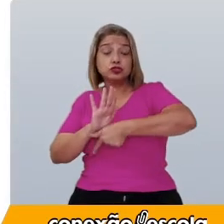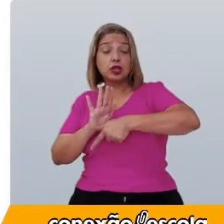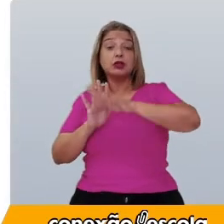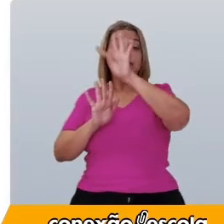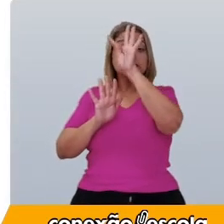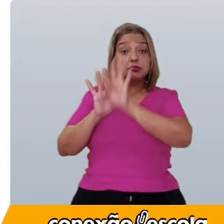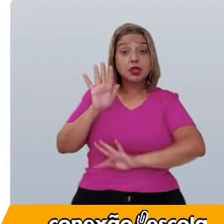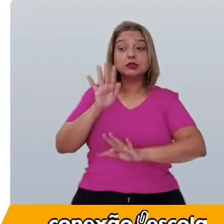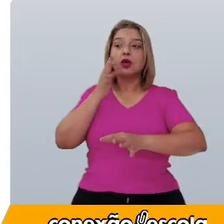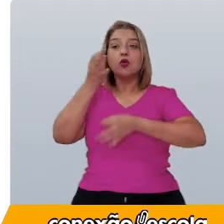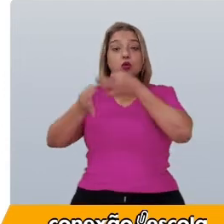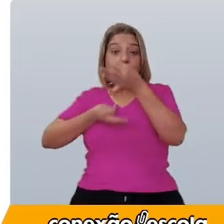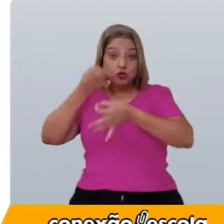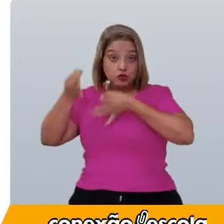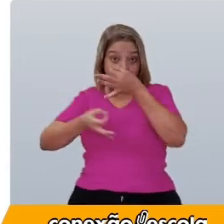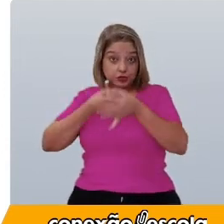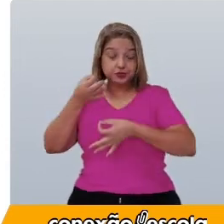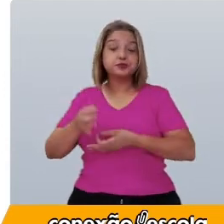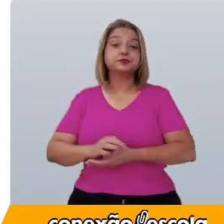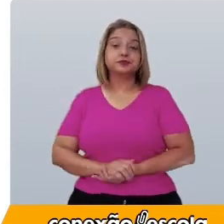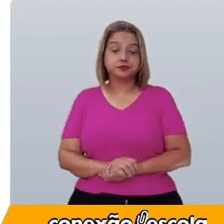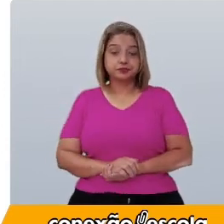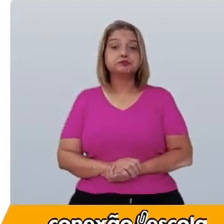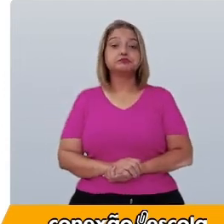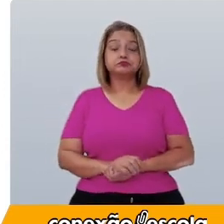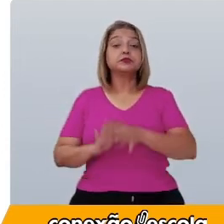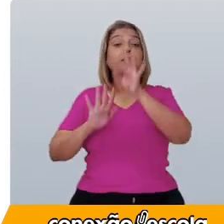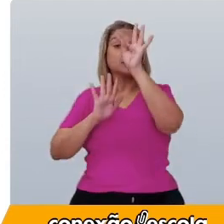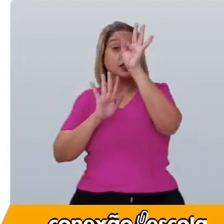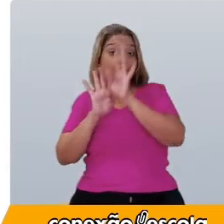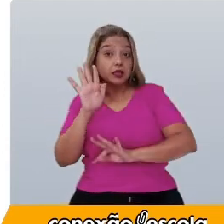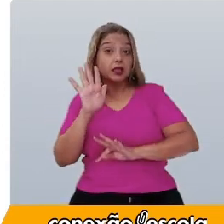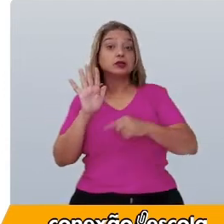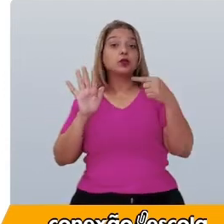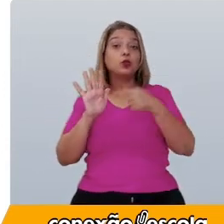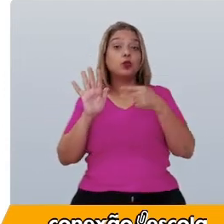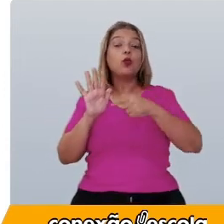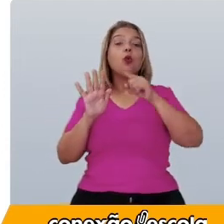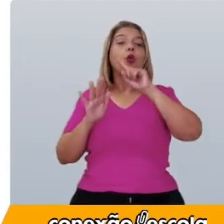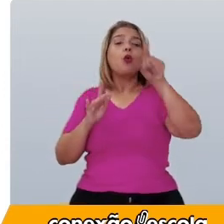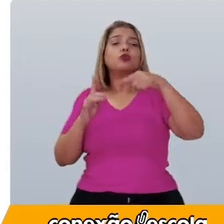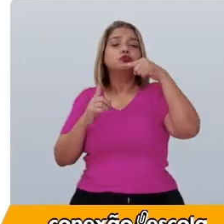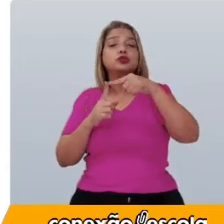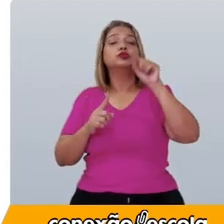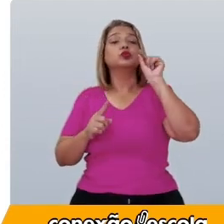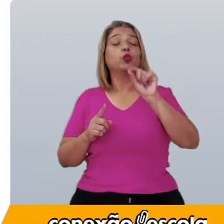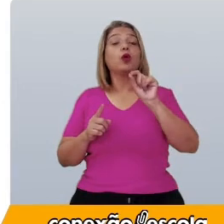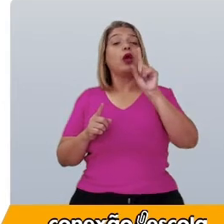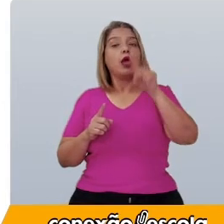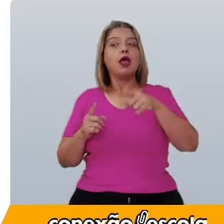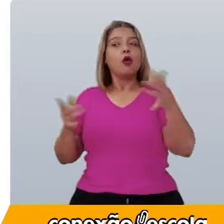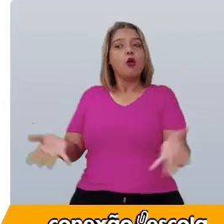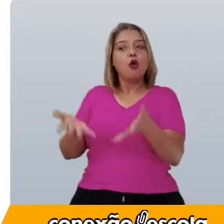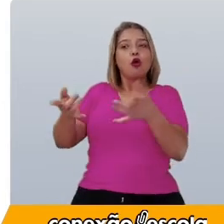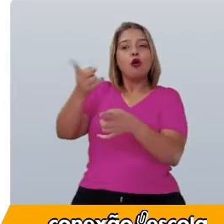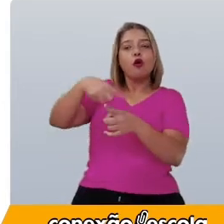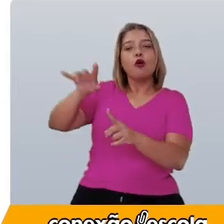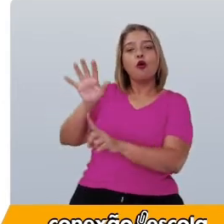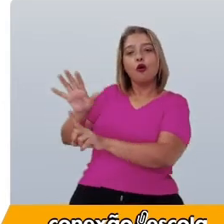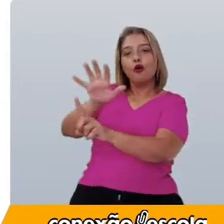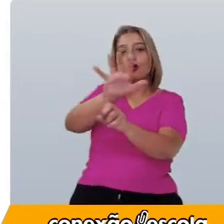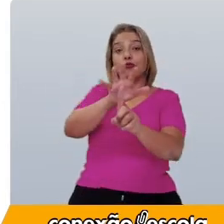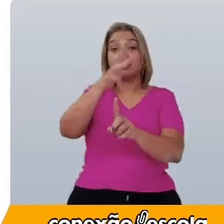argumentativos, texto que tem como objetivo convencer o